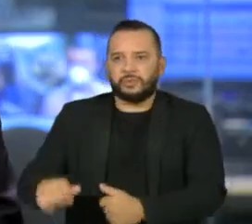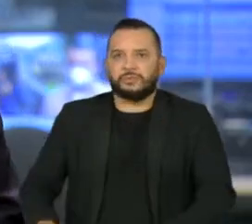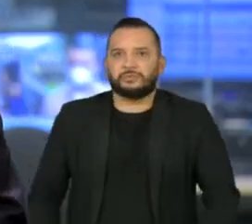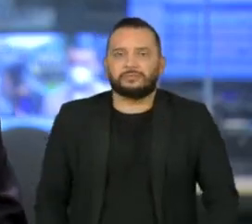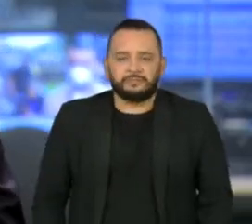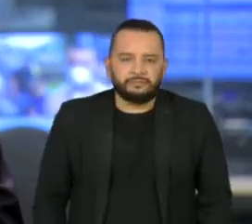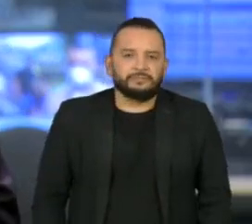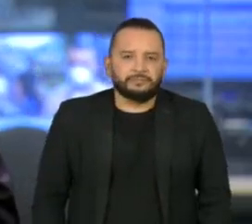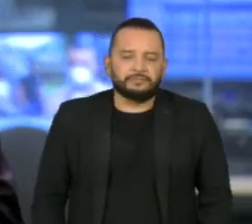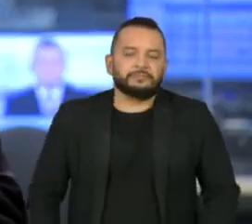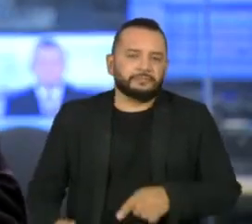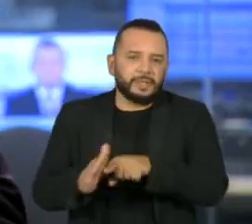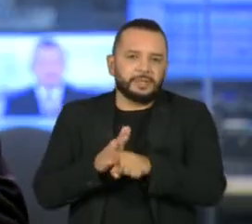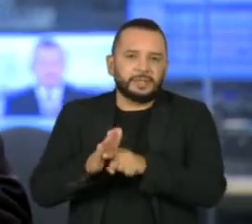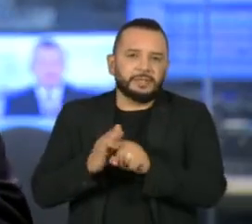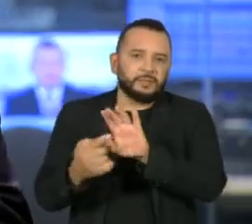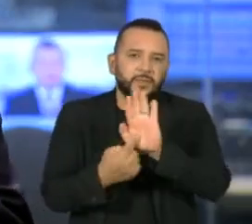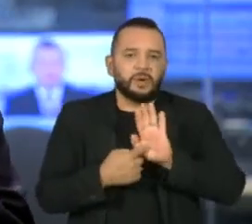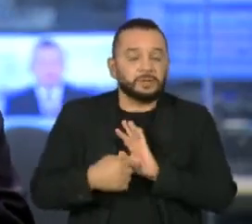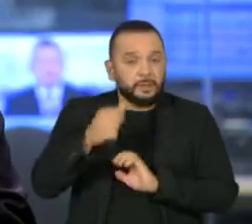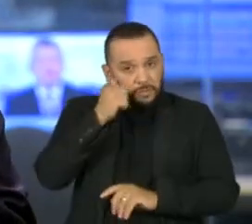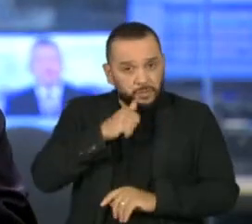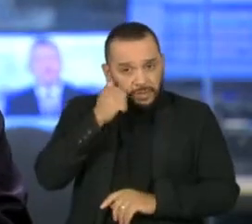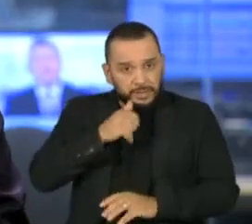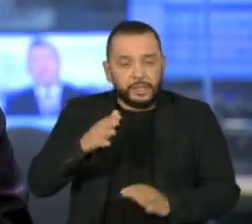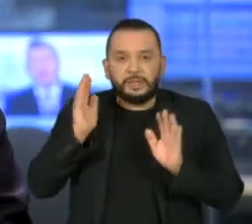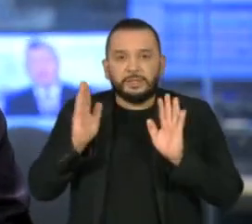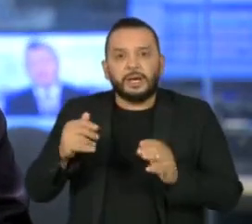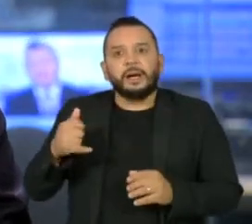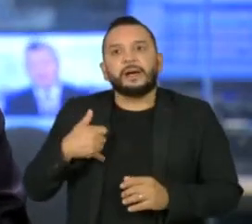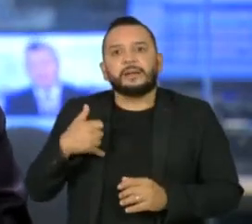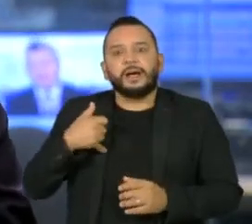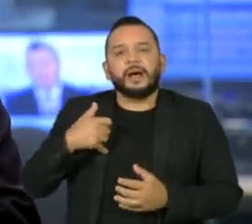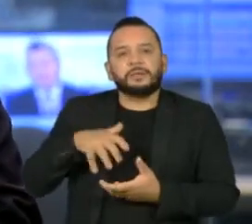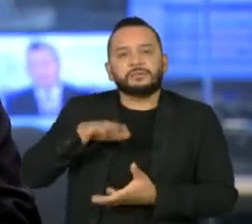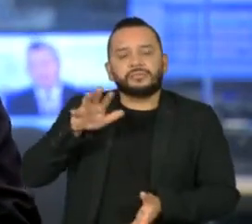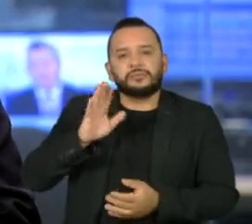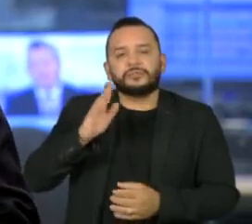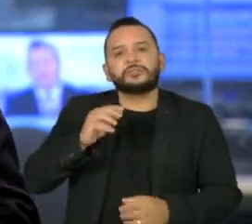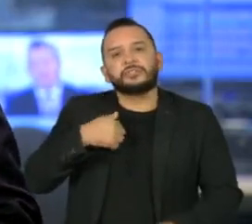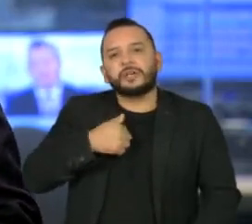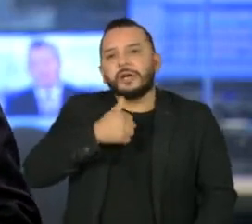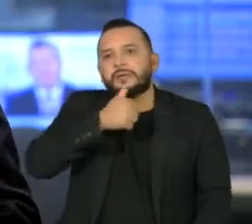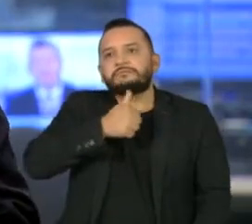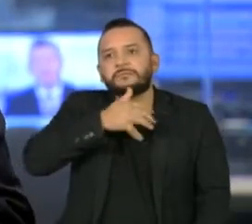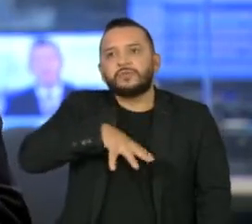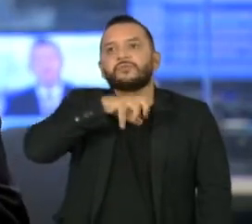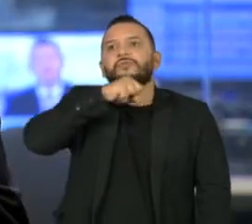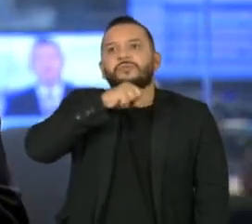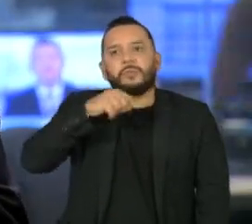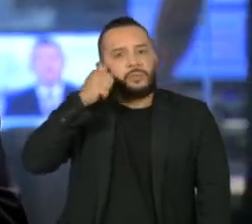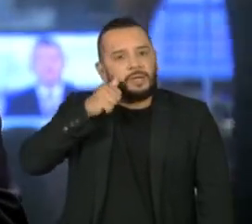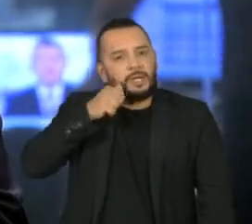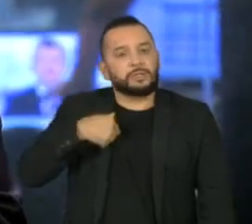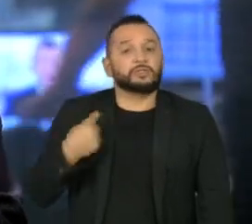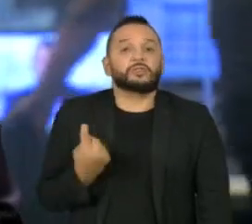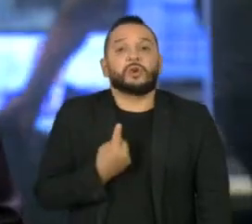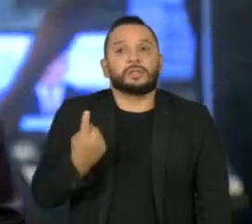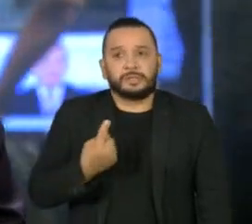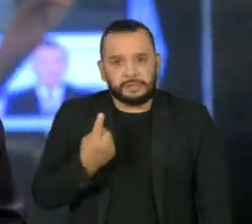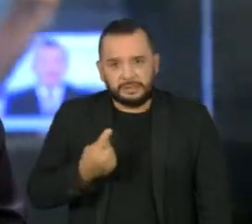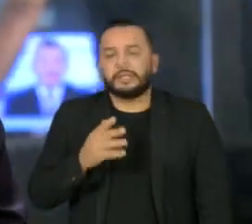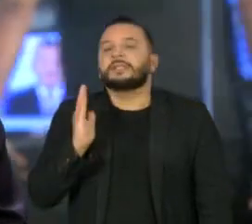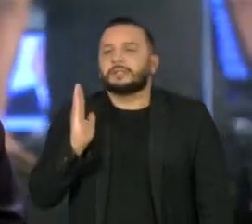O estudo sugere que mulheres na menopausa que fazem as refeições sozinhas, sem companhia, têm risco maior de